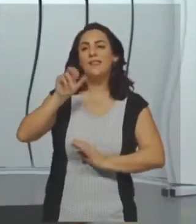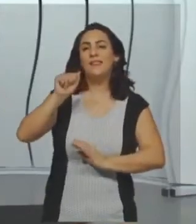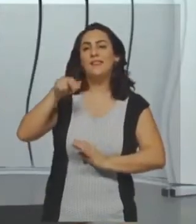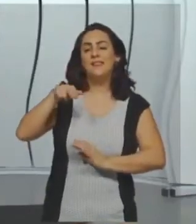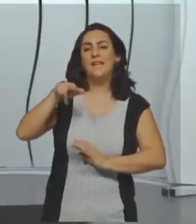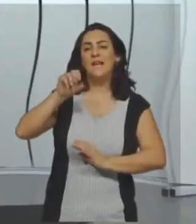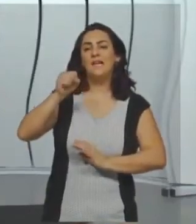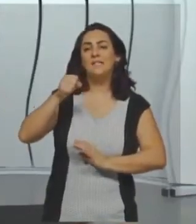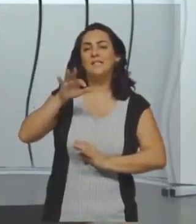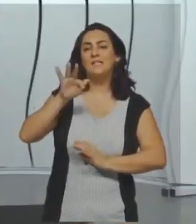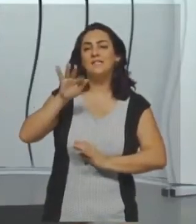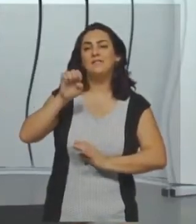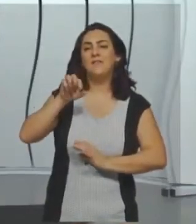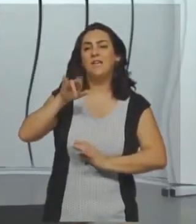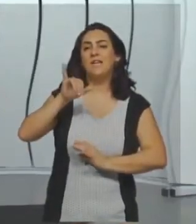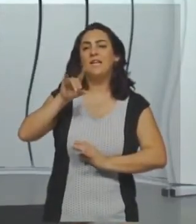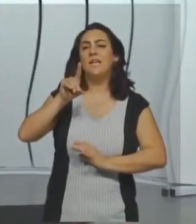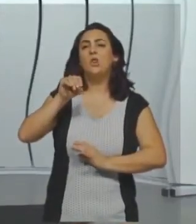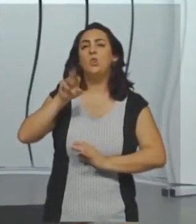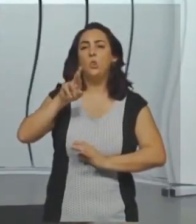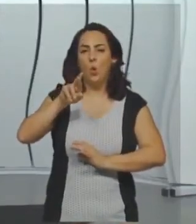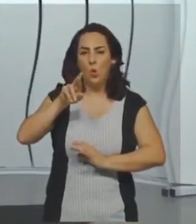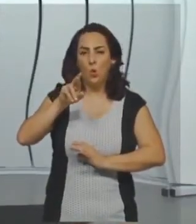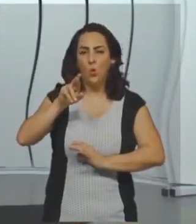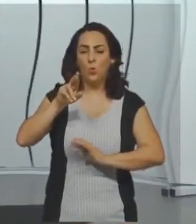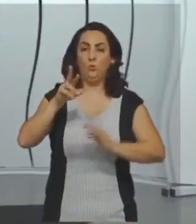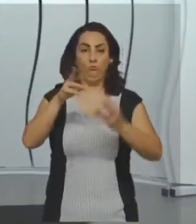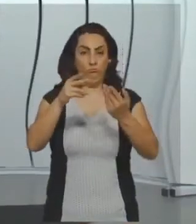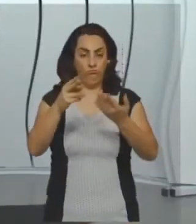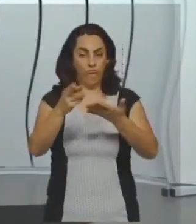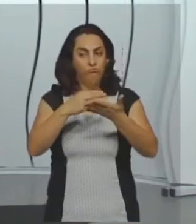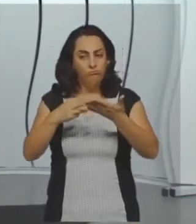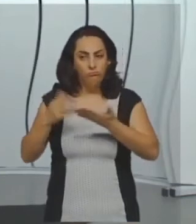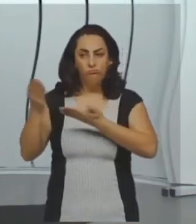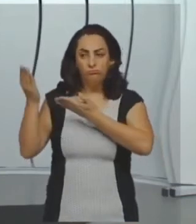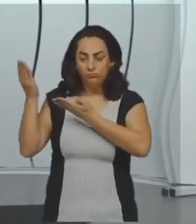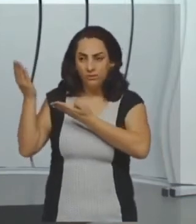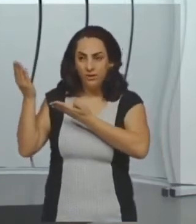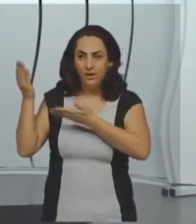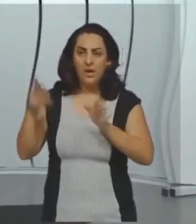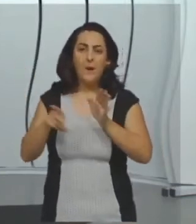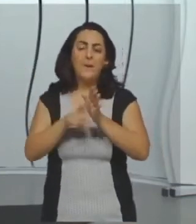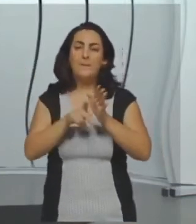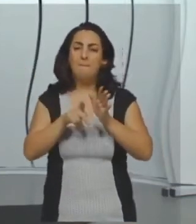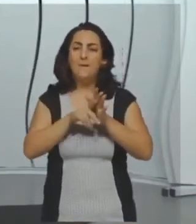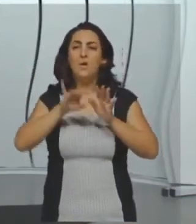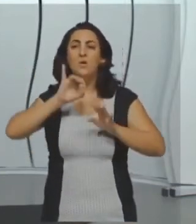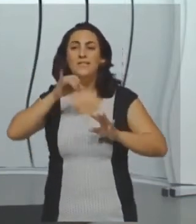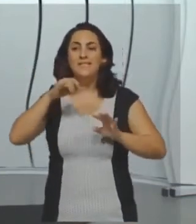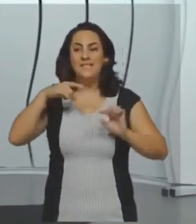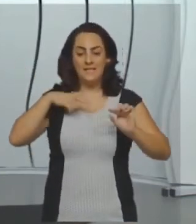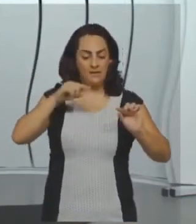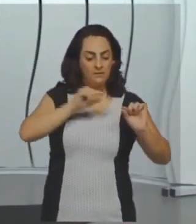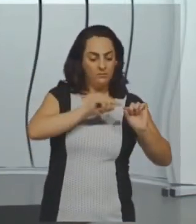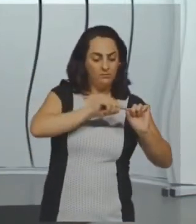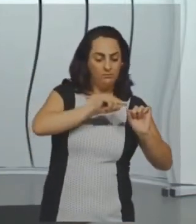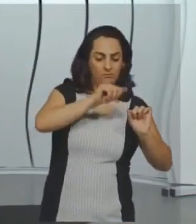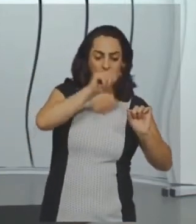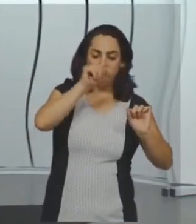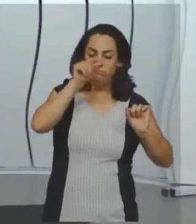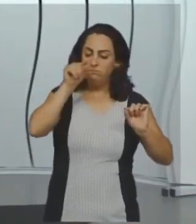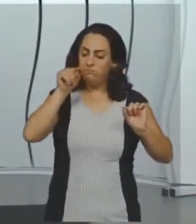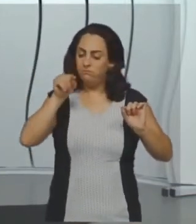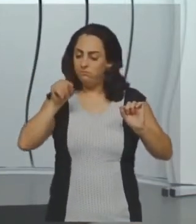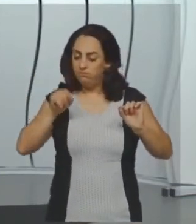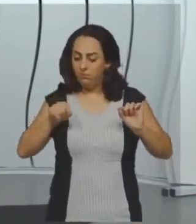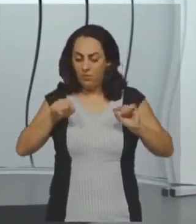né, de uma ferramenta, um instrumento que eu posso medir um ângulo. Se eu tiver